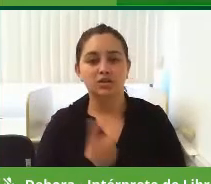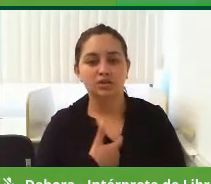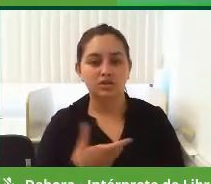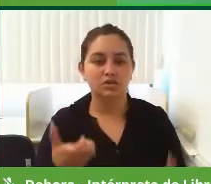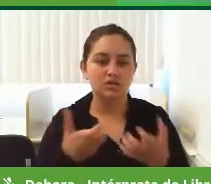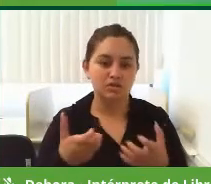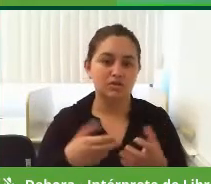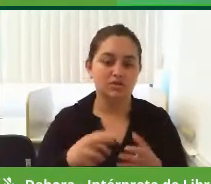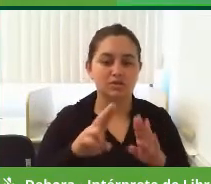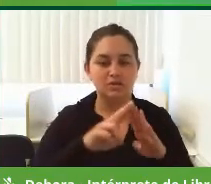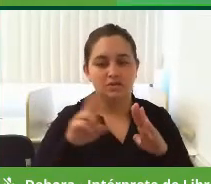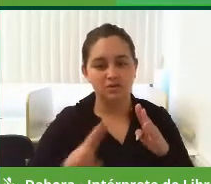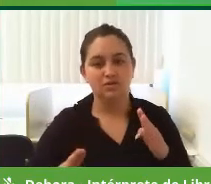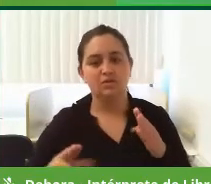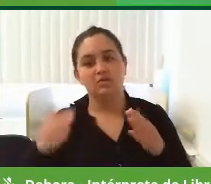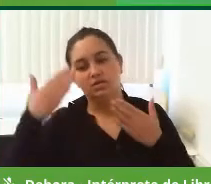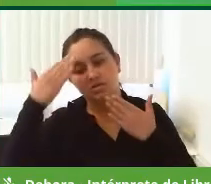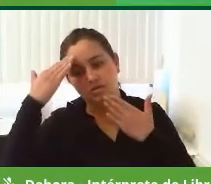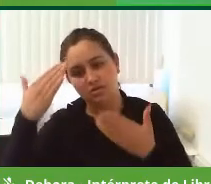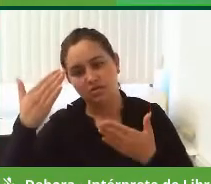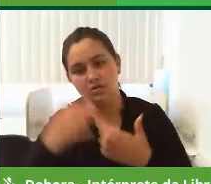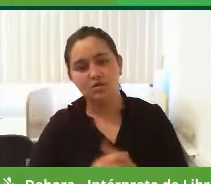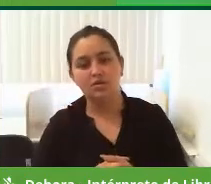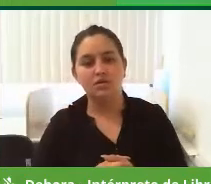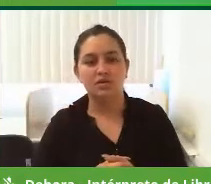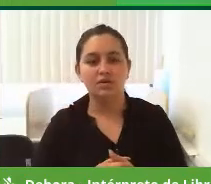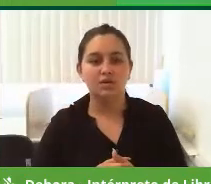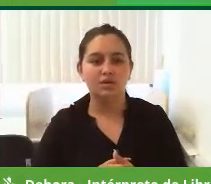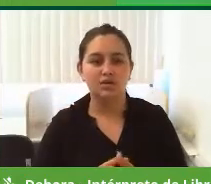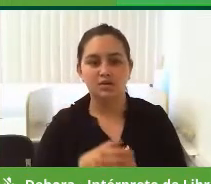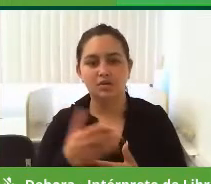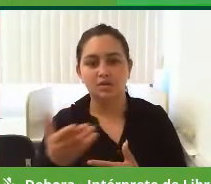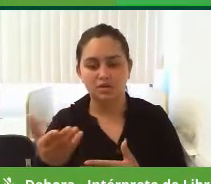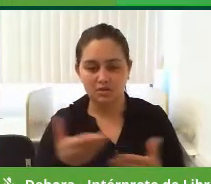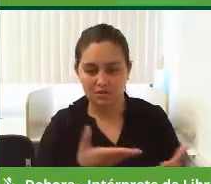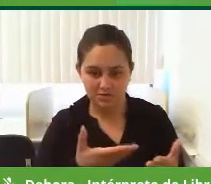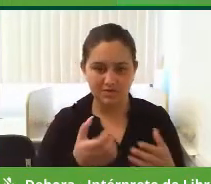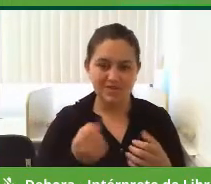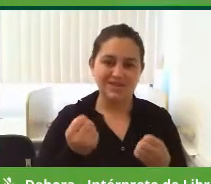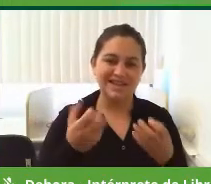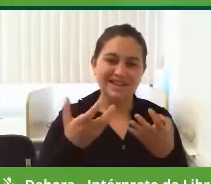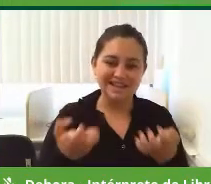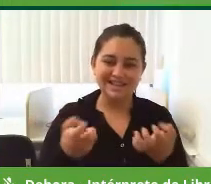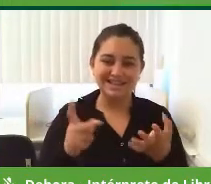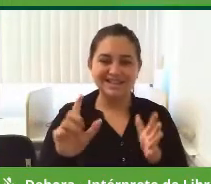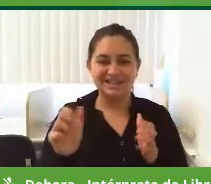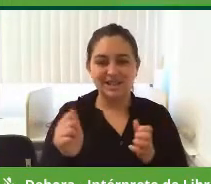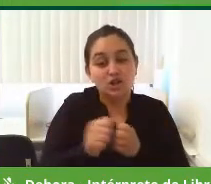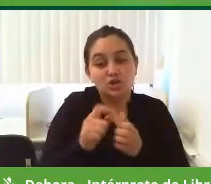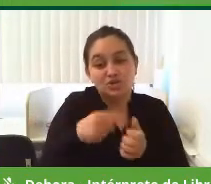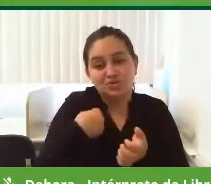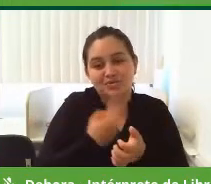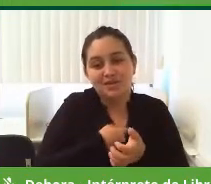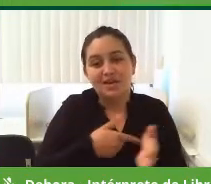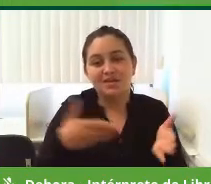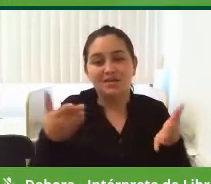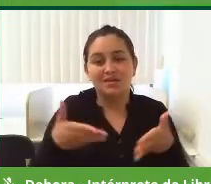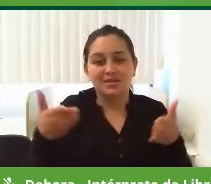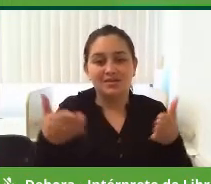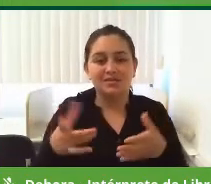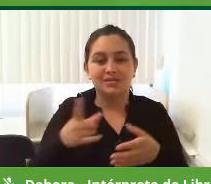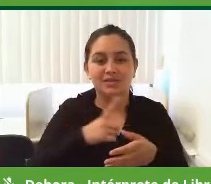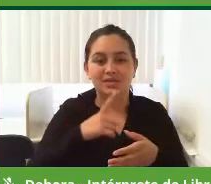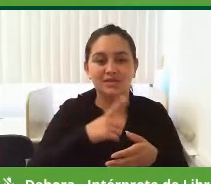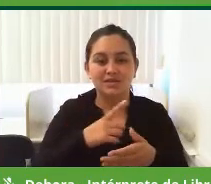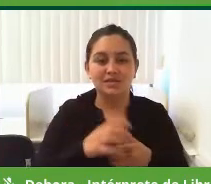nós queremos, enquanto Nivile, mais uma vez, agradecer a sua presença por ter aceitado estar conosco e agora o